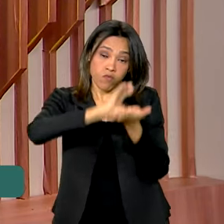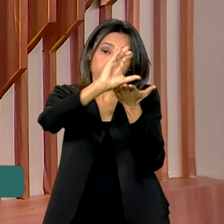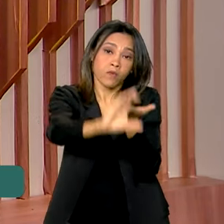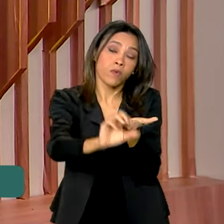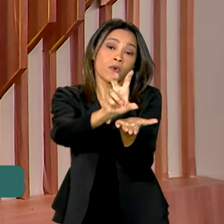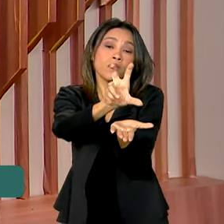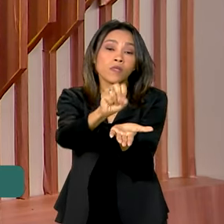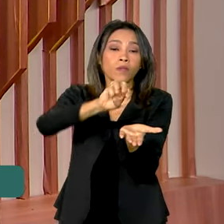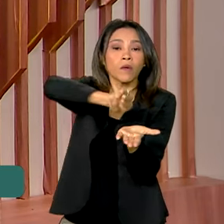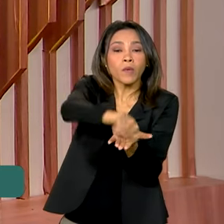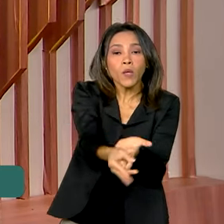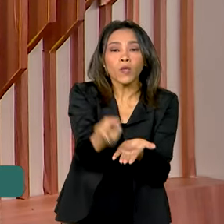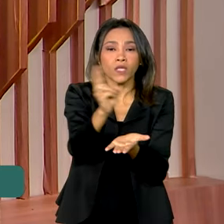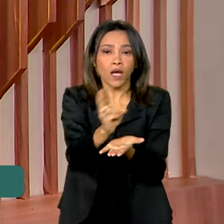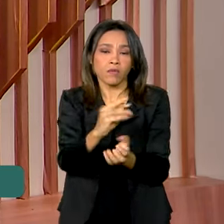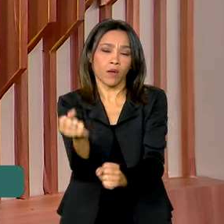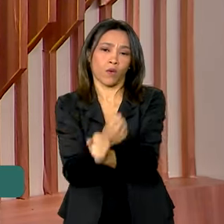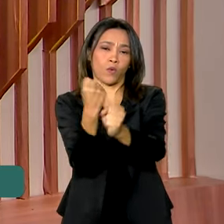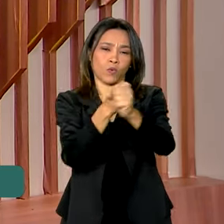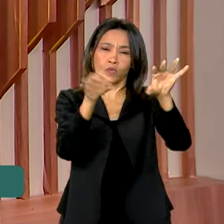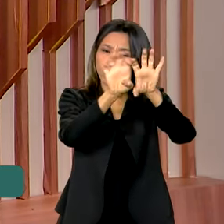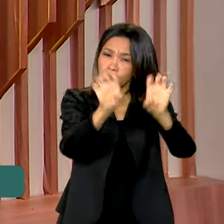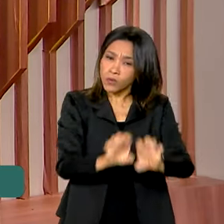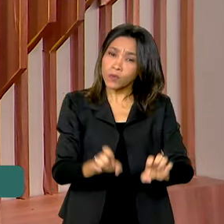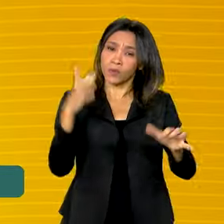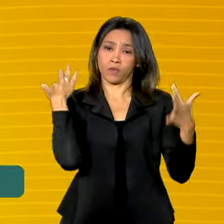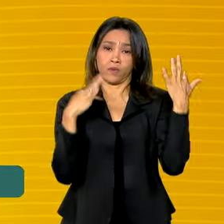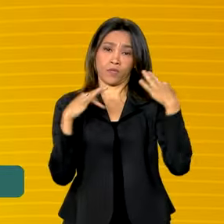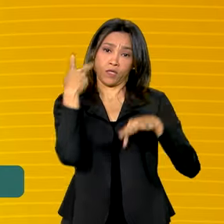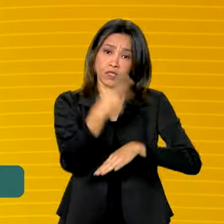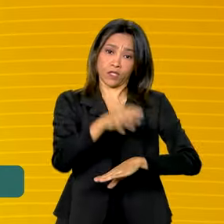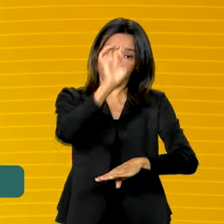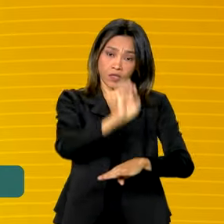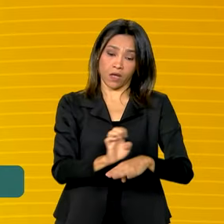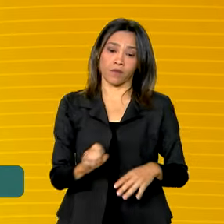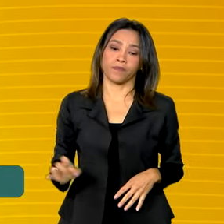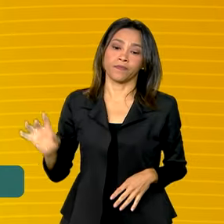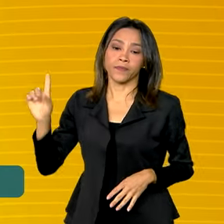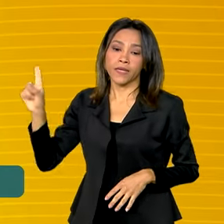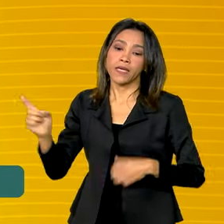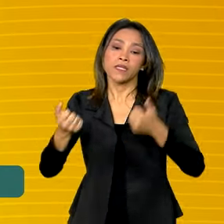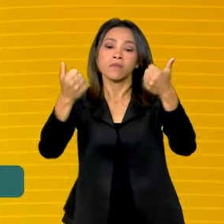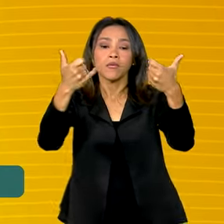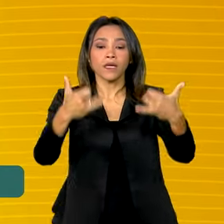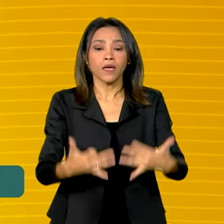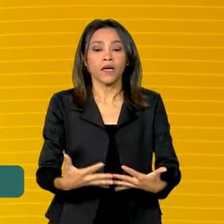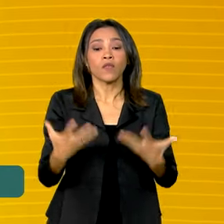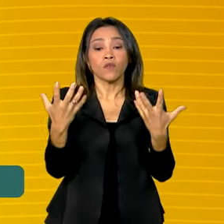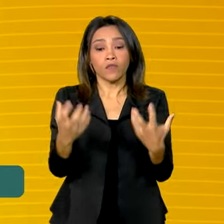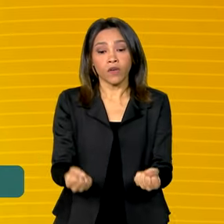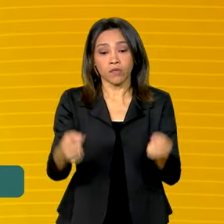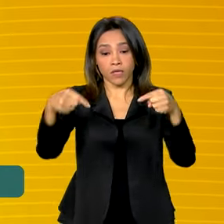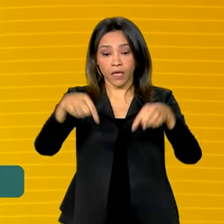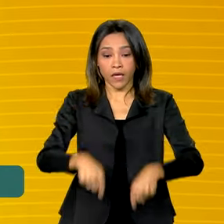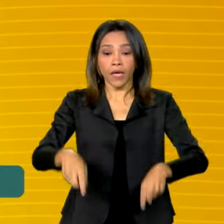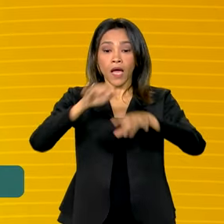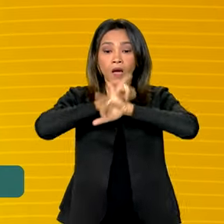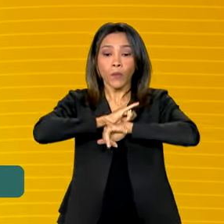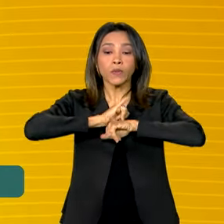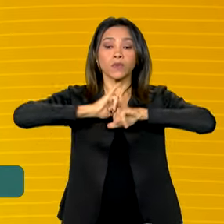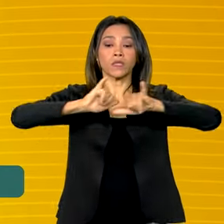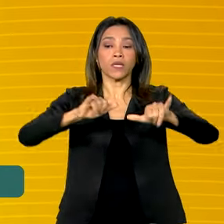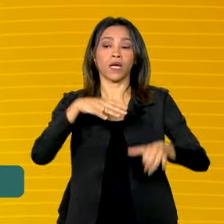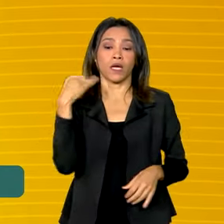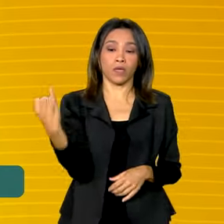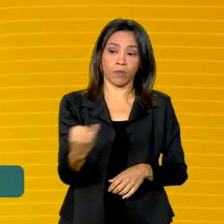de reais para obras de infraestrutura turística no Estado. Nós vamos aqui fazer um anúncio importante para o